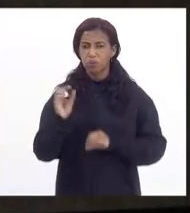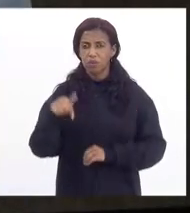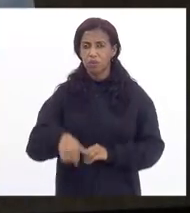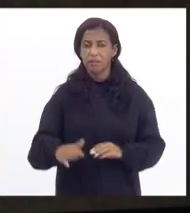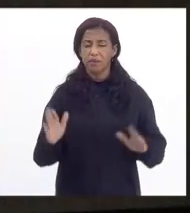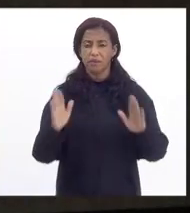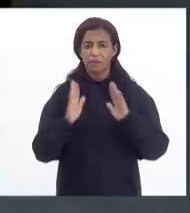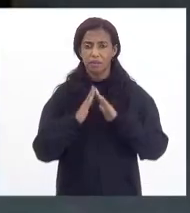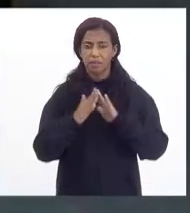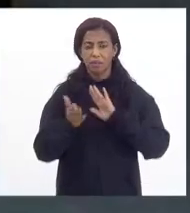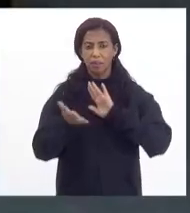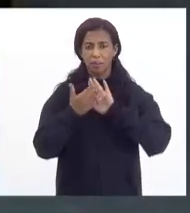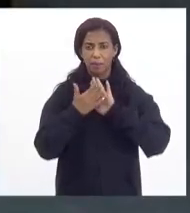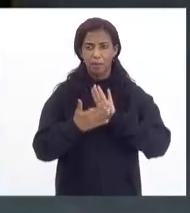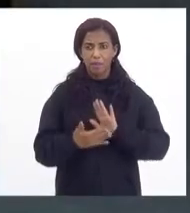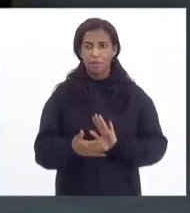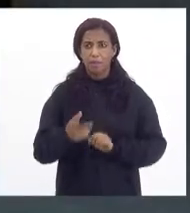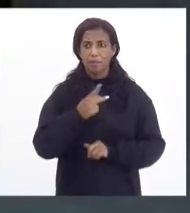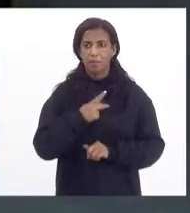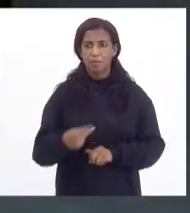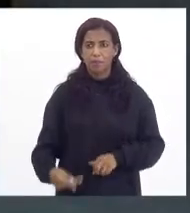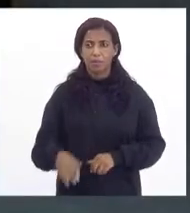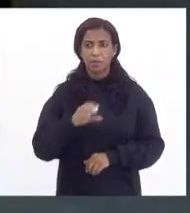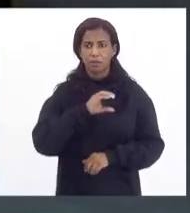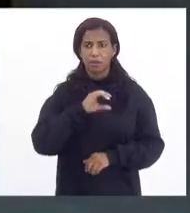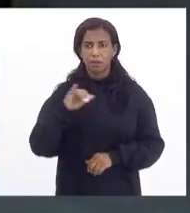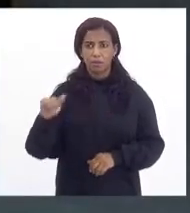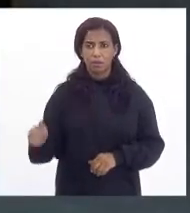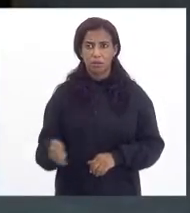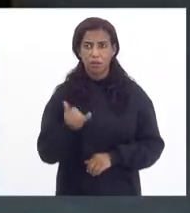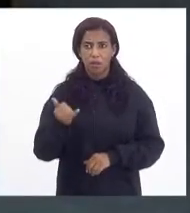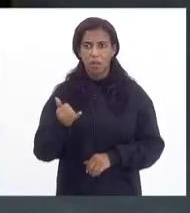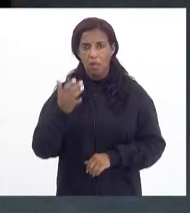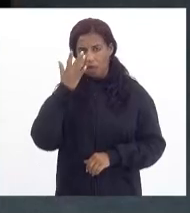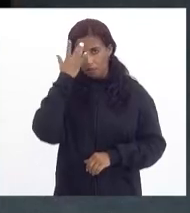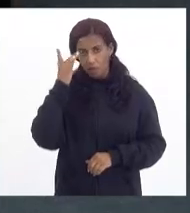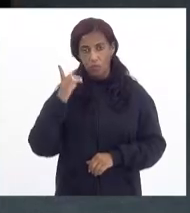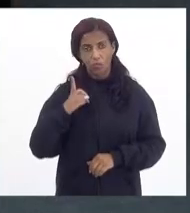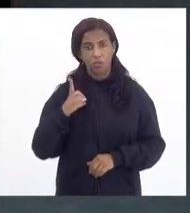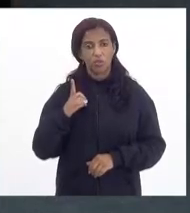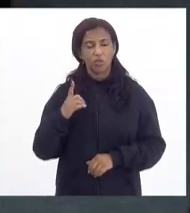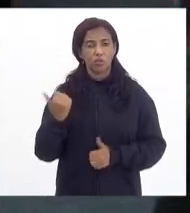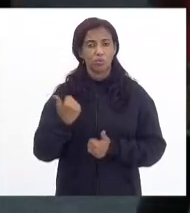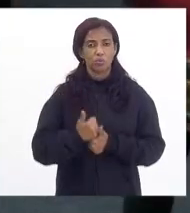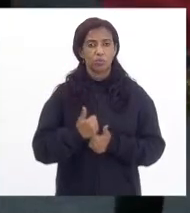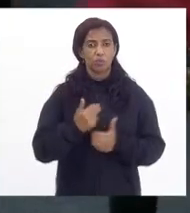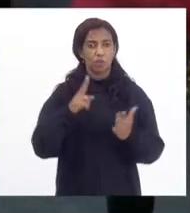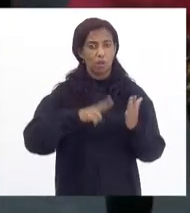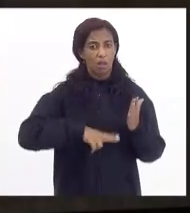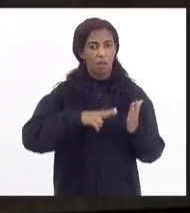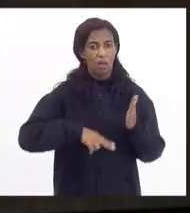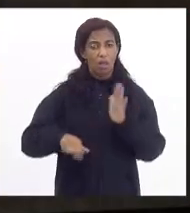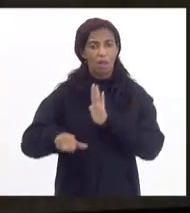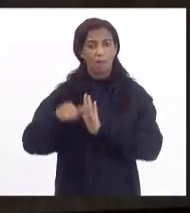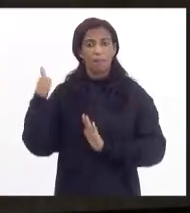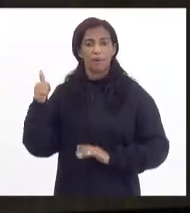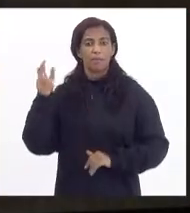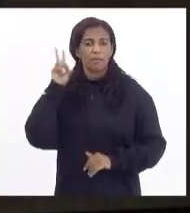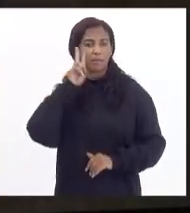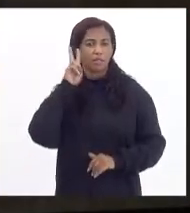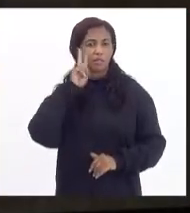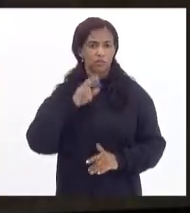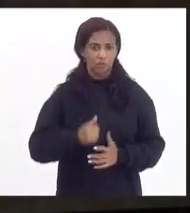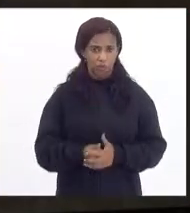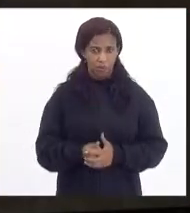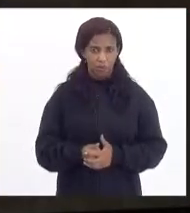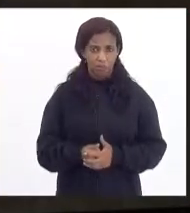quando era dado parecer pelo presidente da CCJ, alguém tinha o substitutivo que estava sendo lido. Essa é a primeira vez na história que isso acontece.